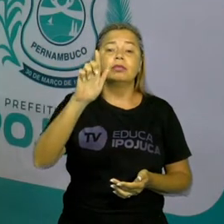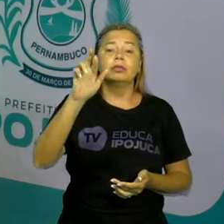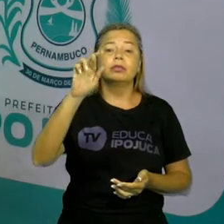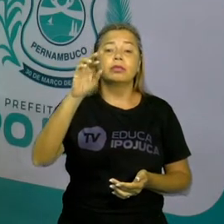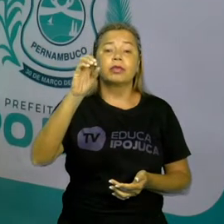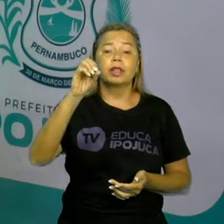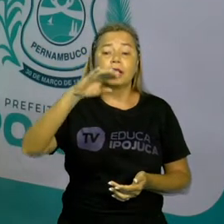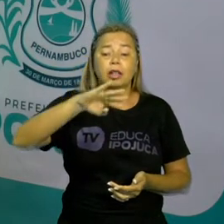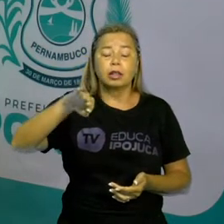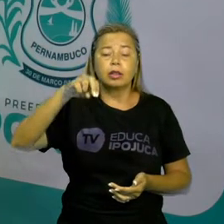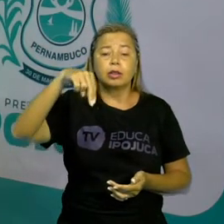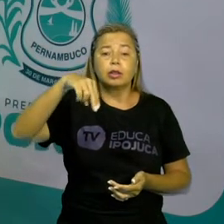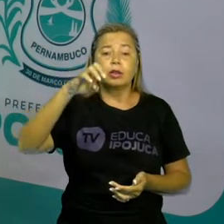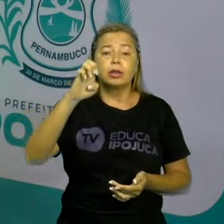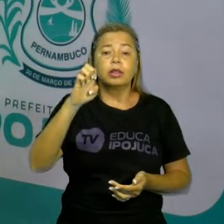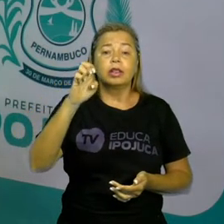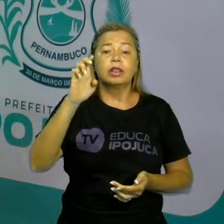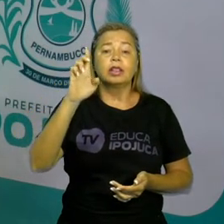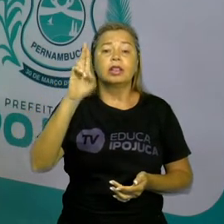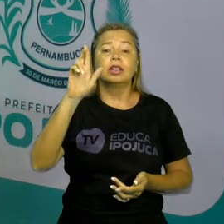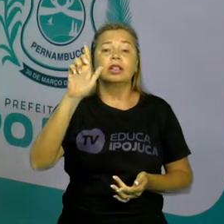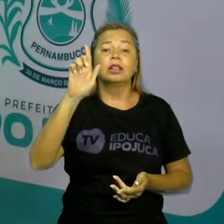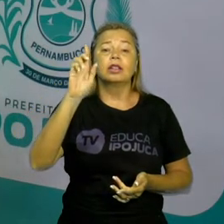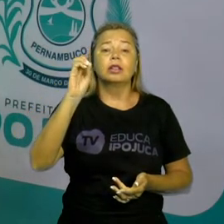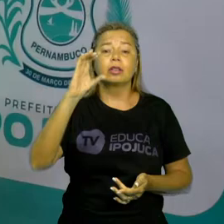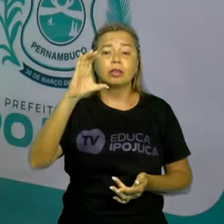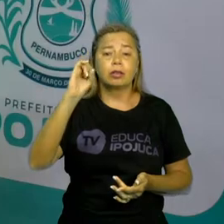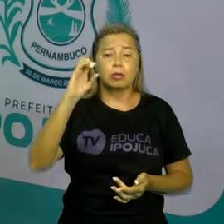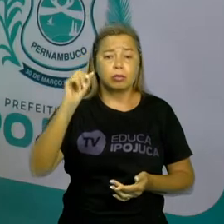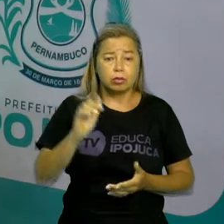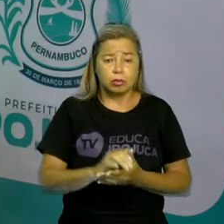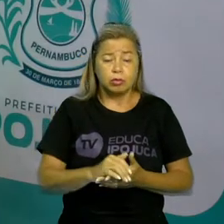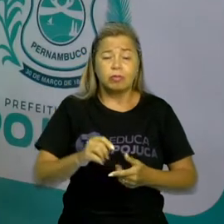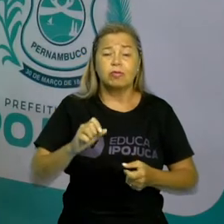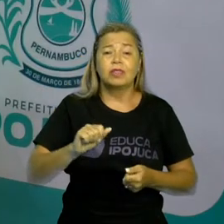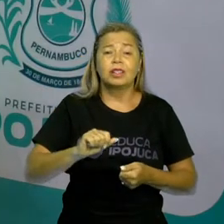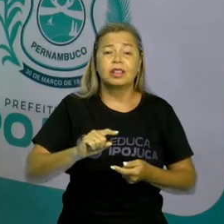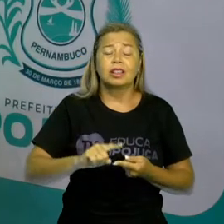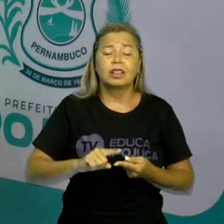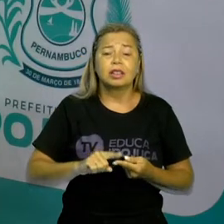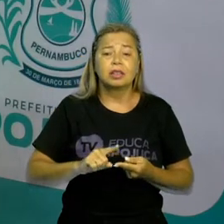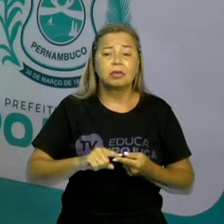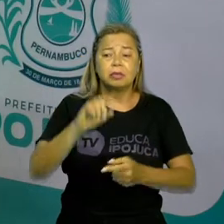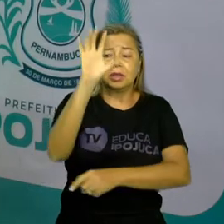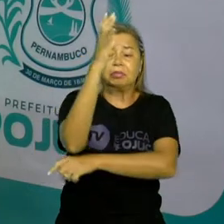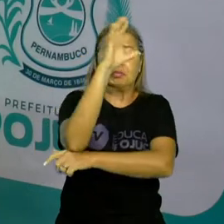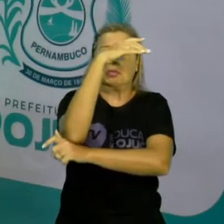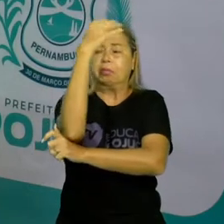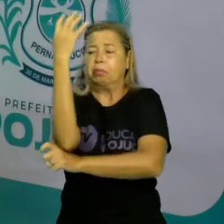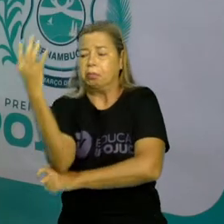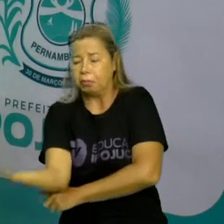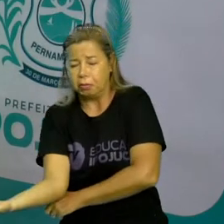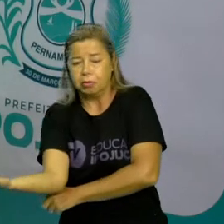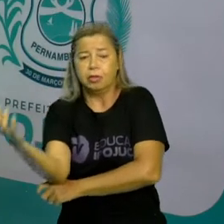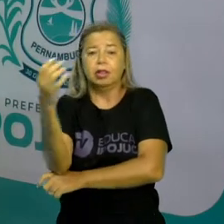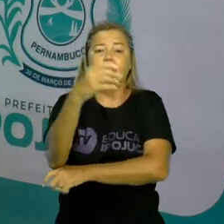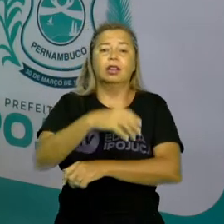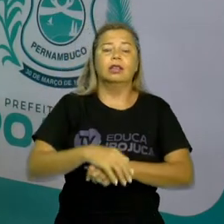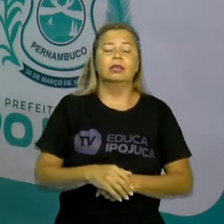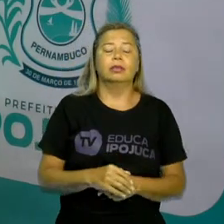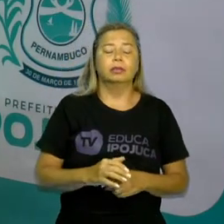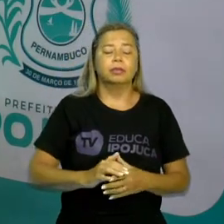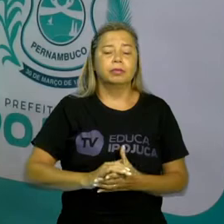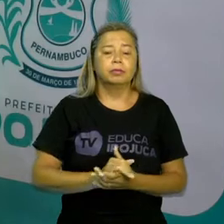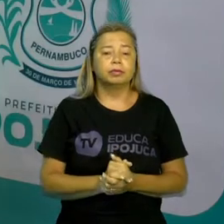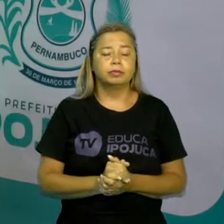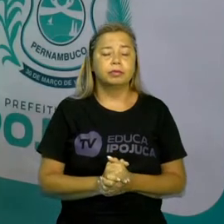dos que mais desmata o meio ambiente. Então, ele é um dos principais causadores desse tipo de intervenção.